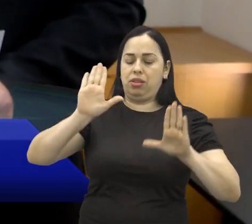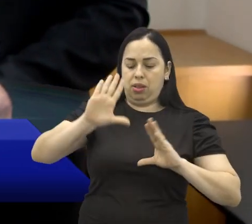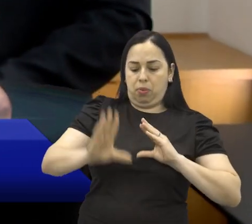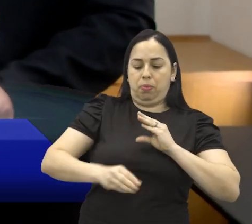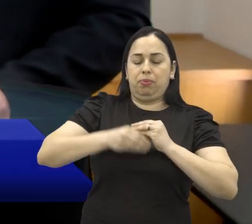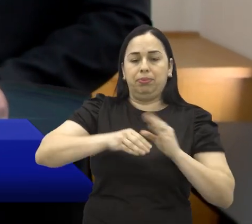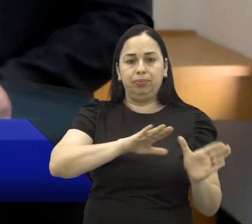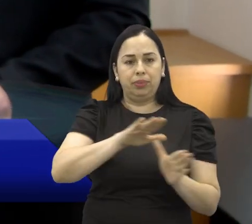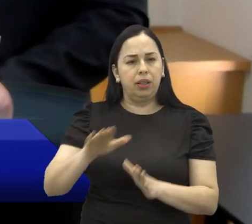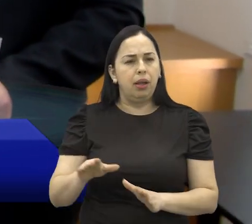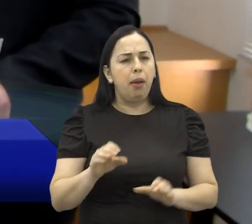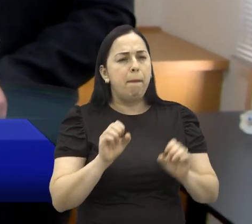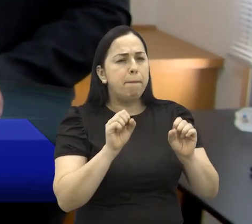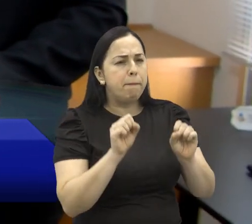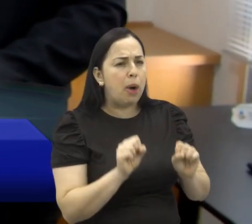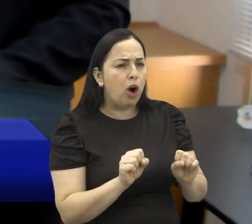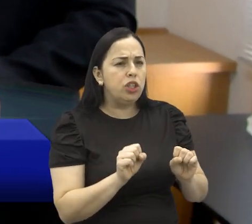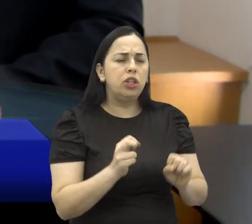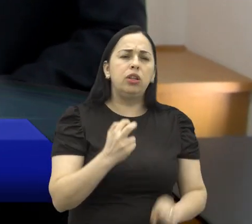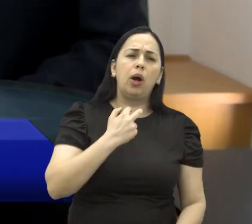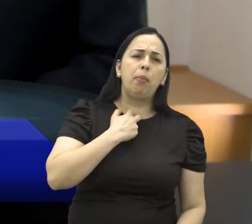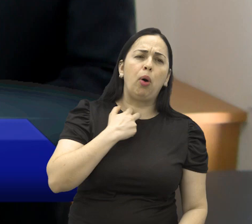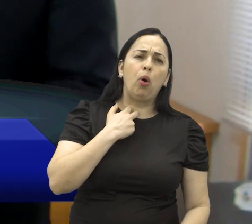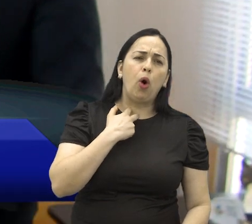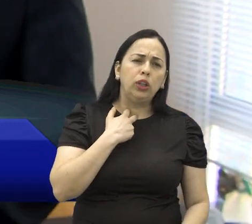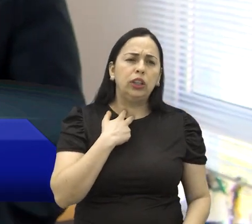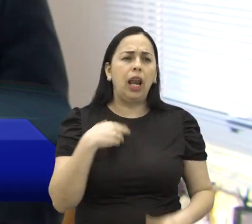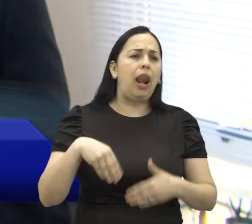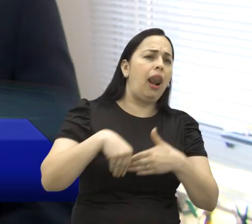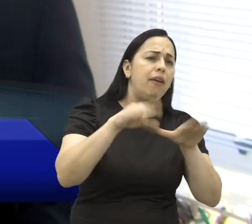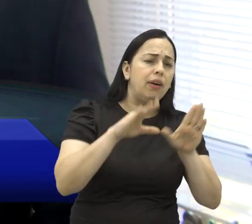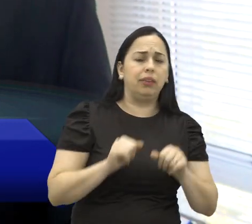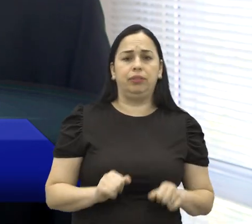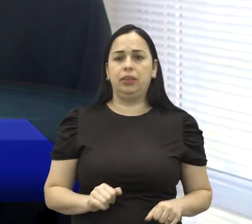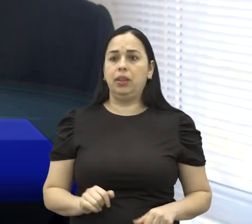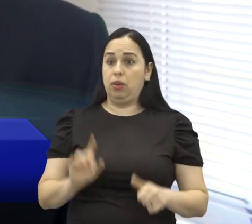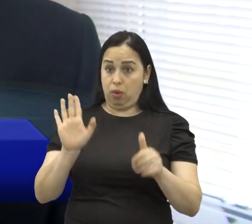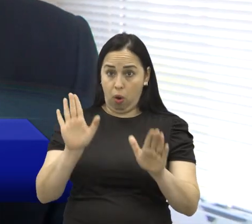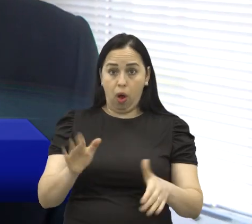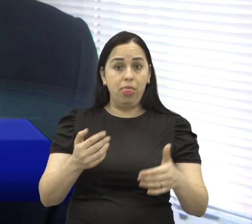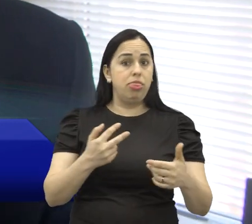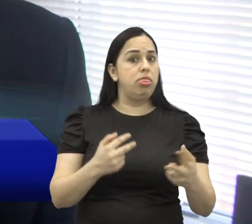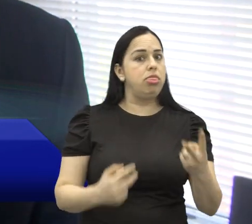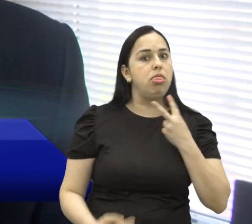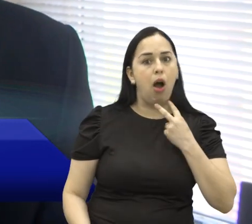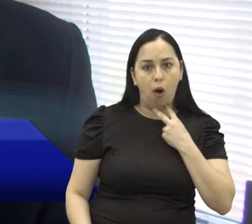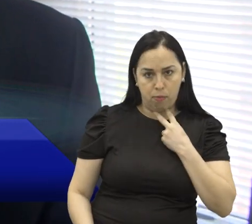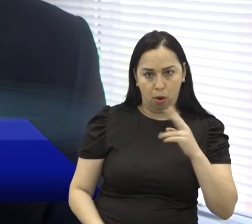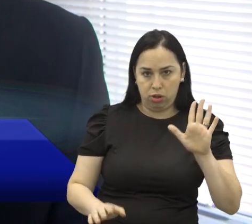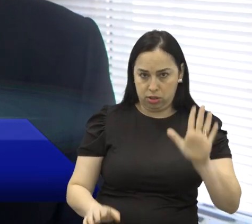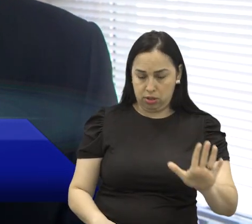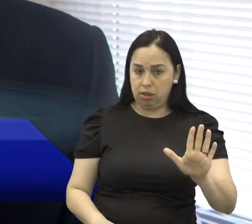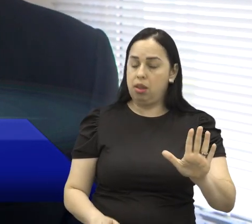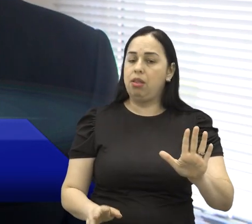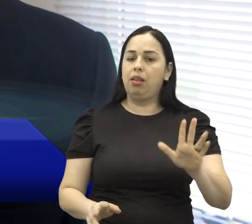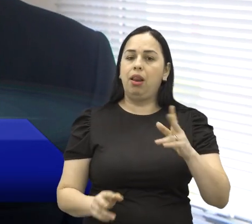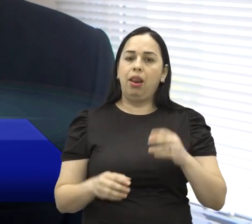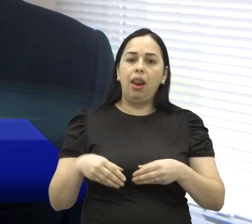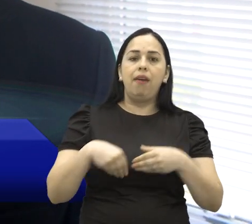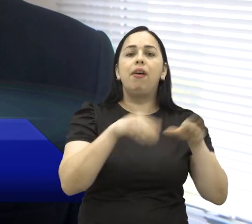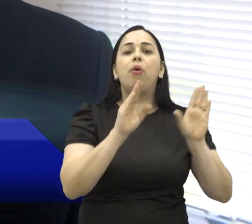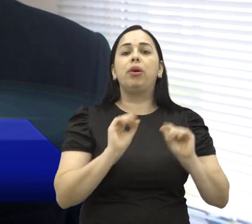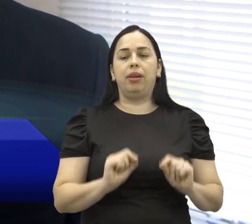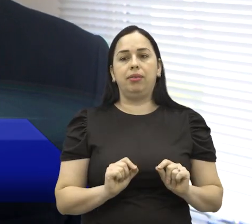votação, o que pode e o que não pode levar na hora da eleição? Começando pelo que não pode levar para o eleitor